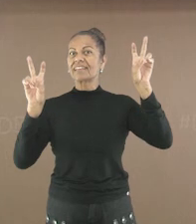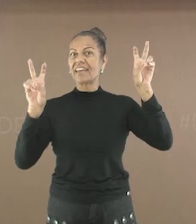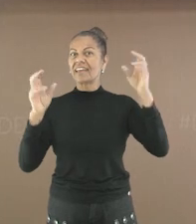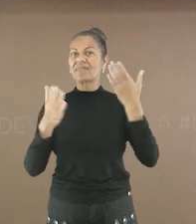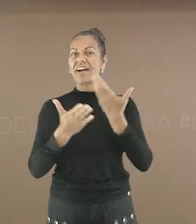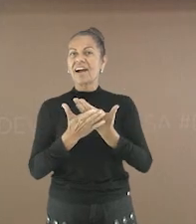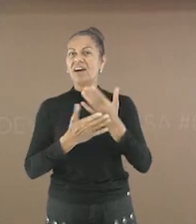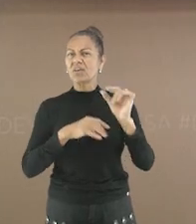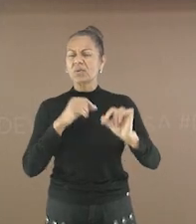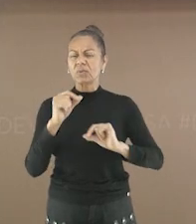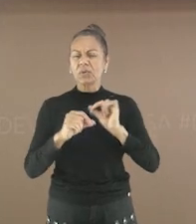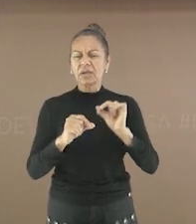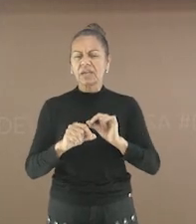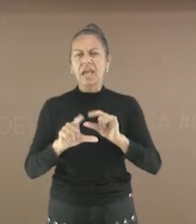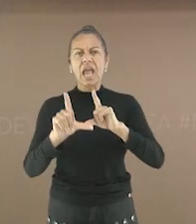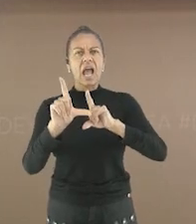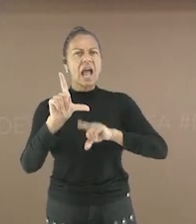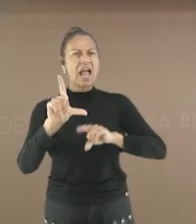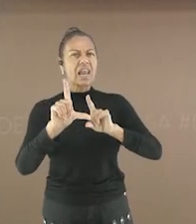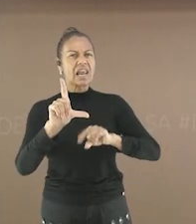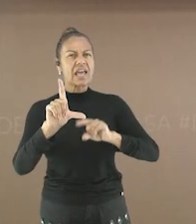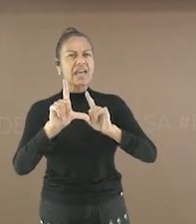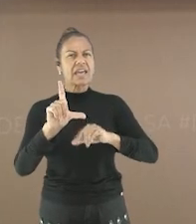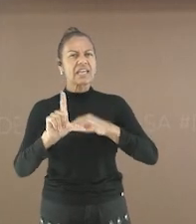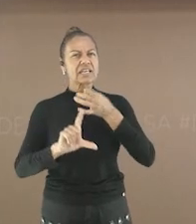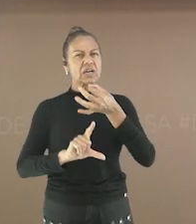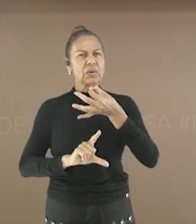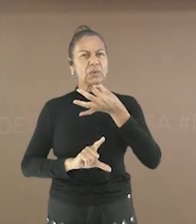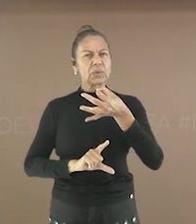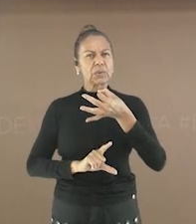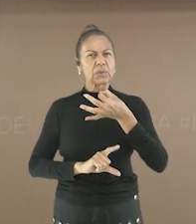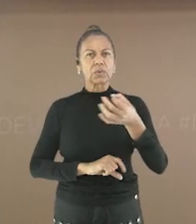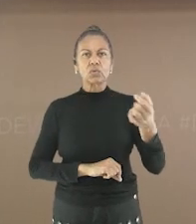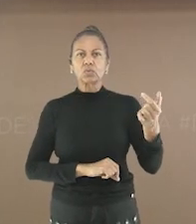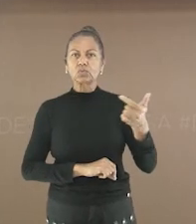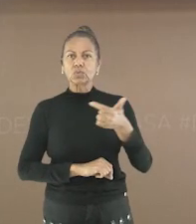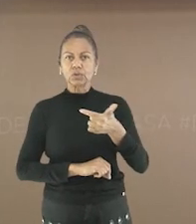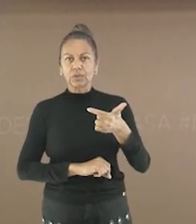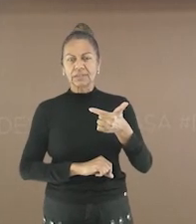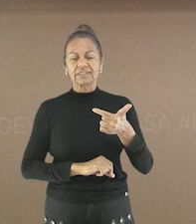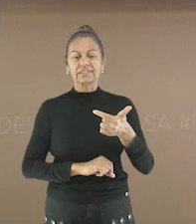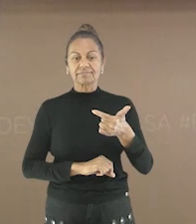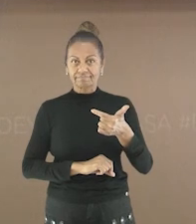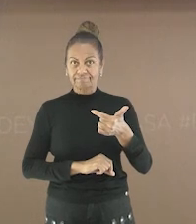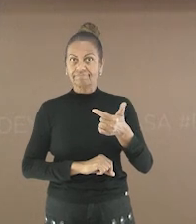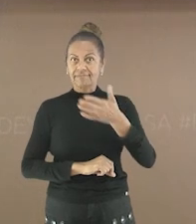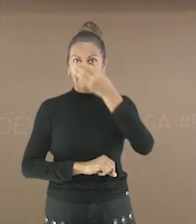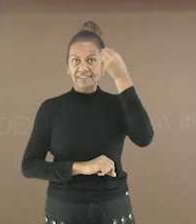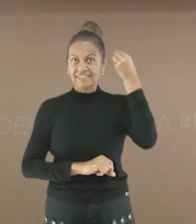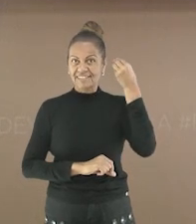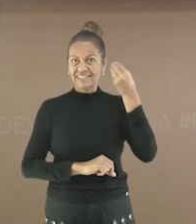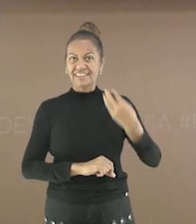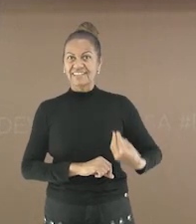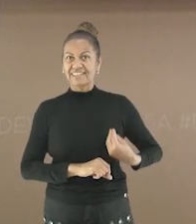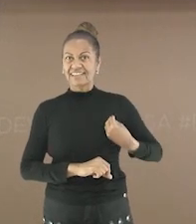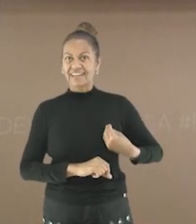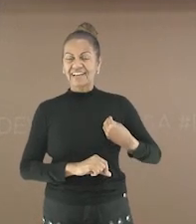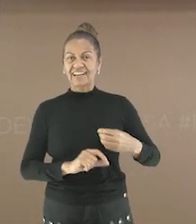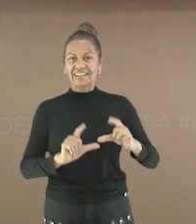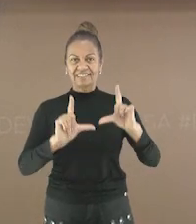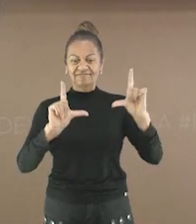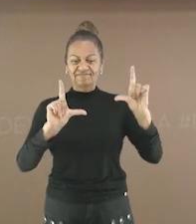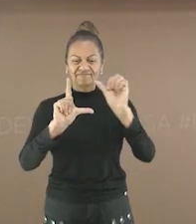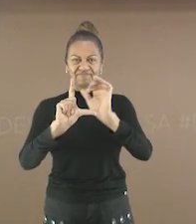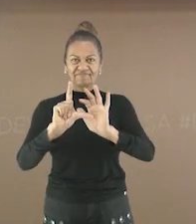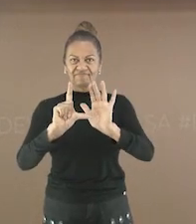o som das letras 2. Marque a sua presença apontando a câmera do seu celular para o recurso que